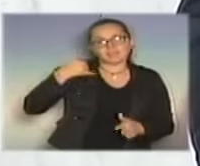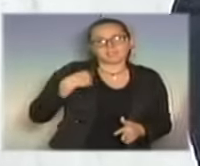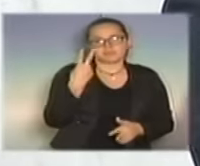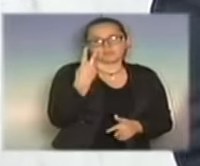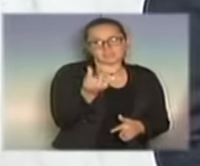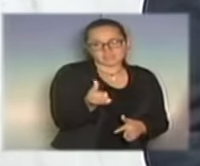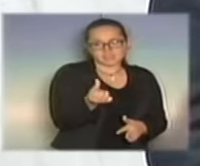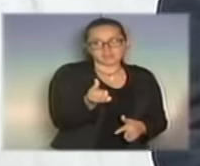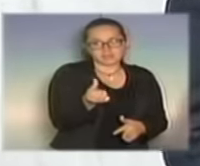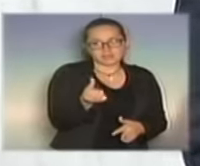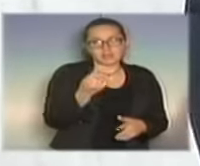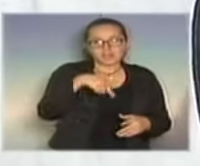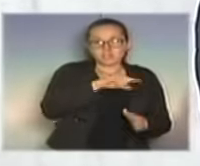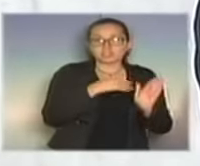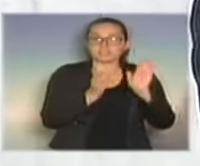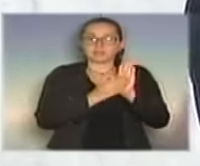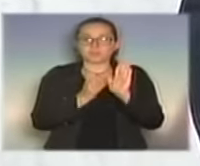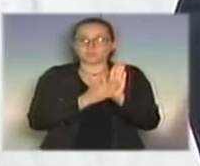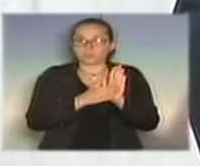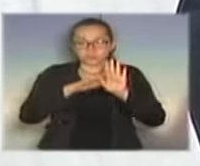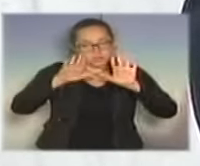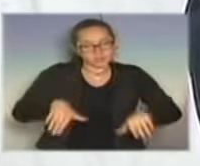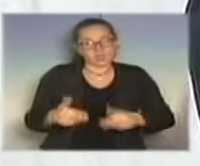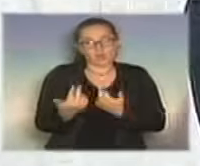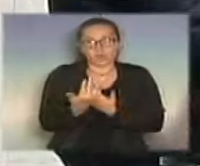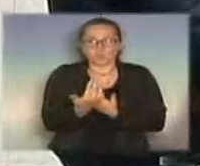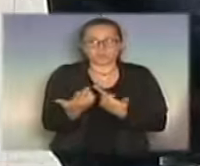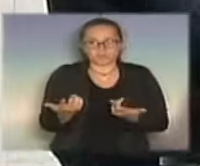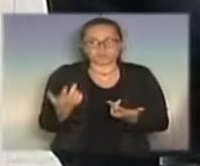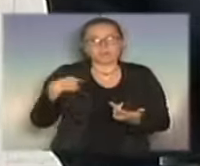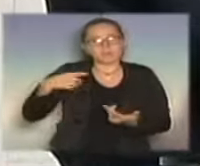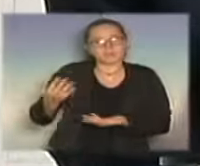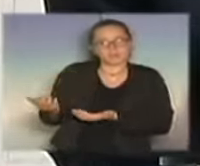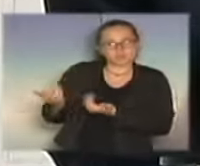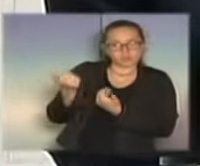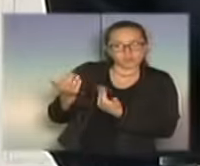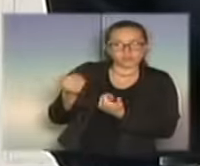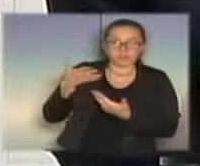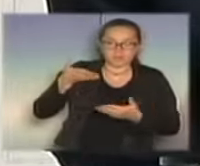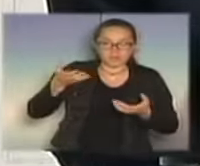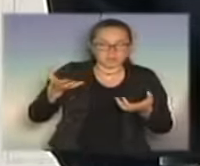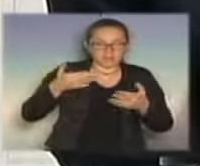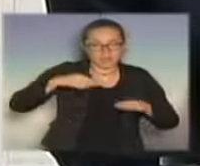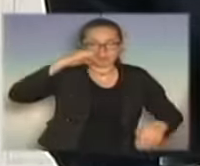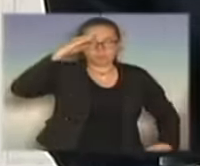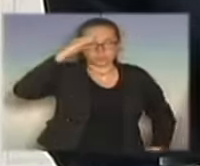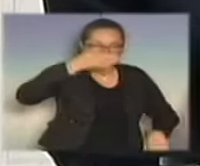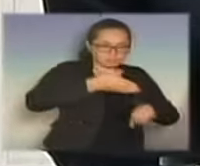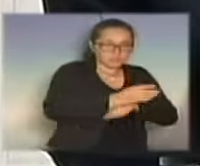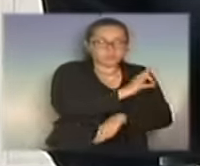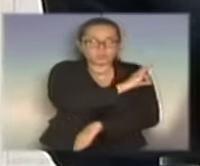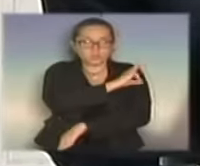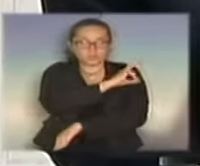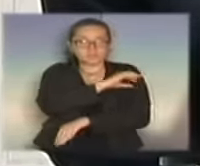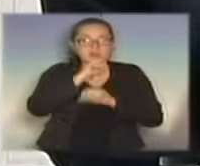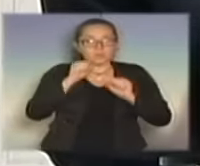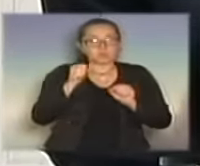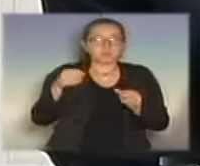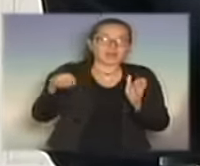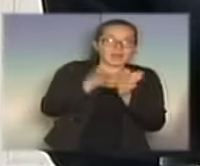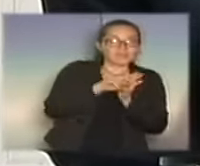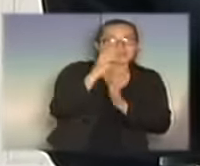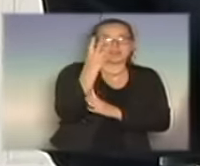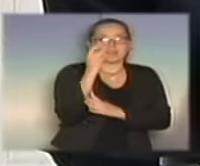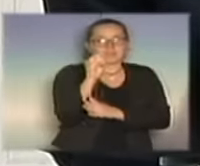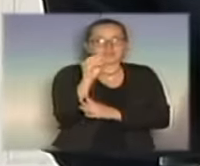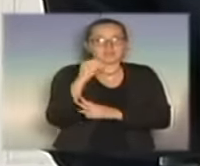Nós estamos propondo que fique da maneira que é hoje, para que o jovem que quer ingressar como soldado na Polícia, possa fazê-lo até os 30 anos,